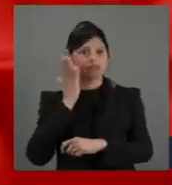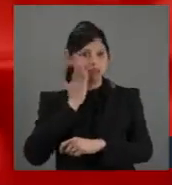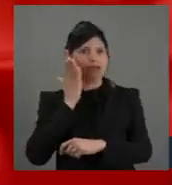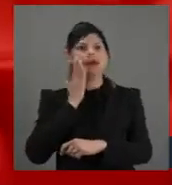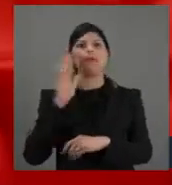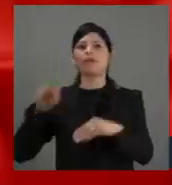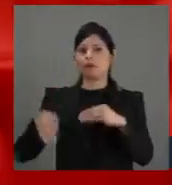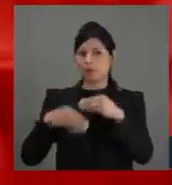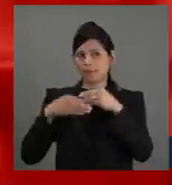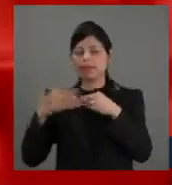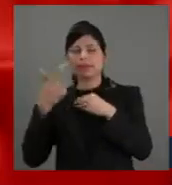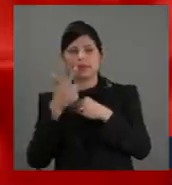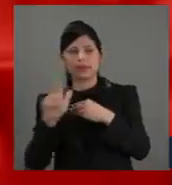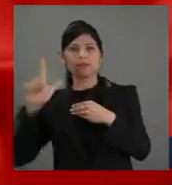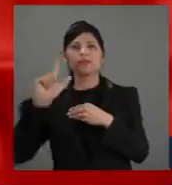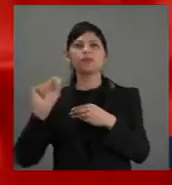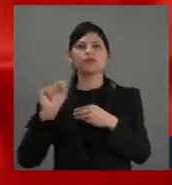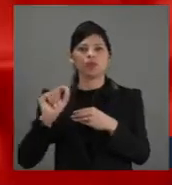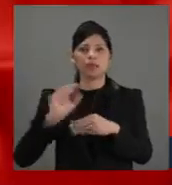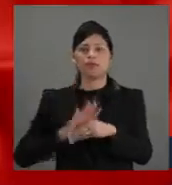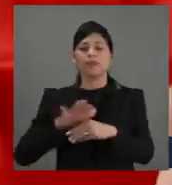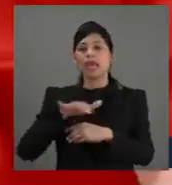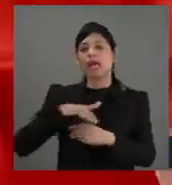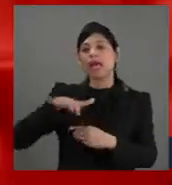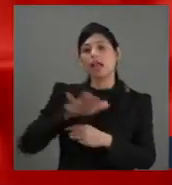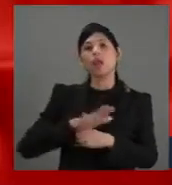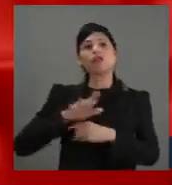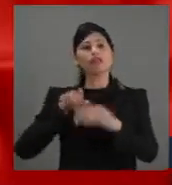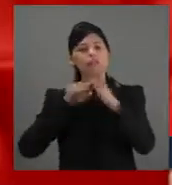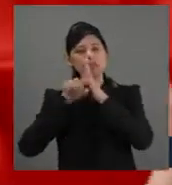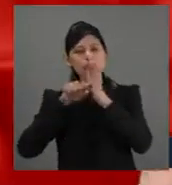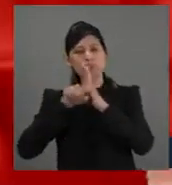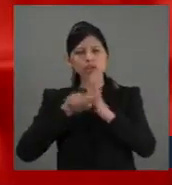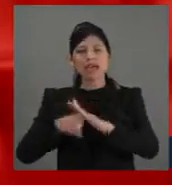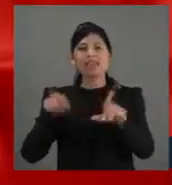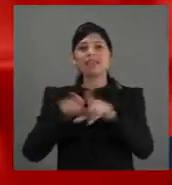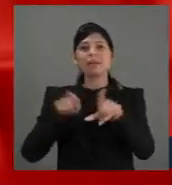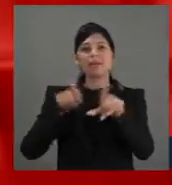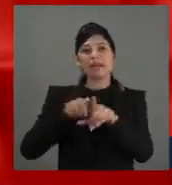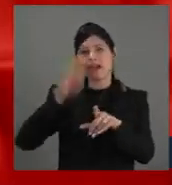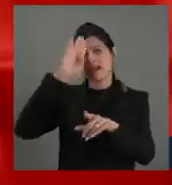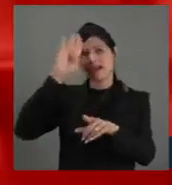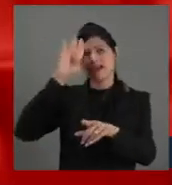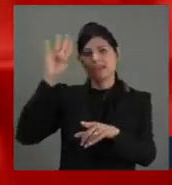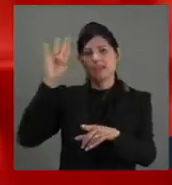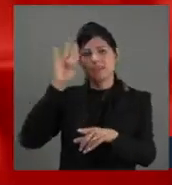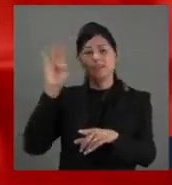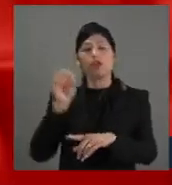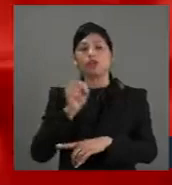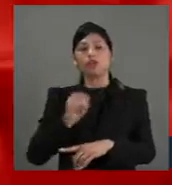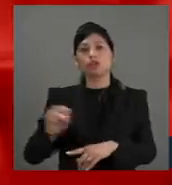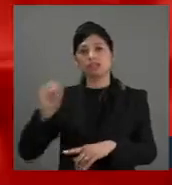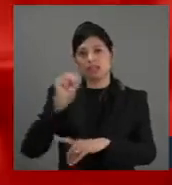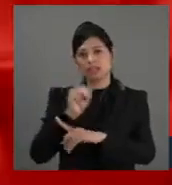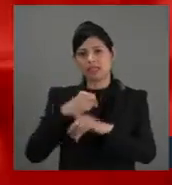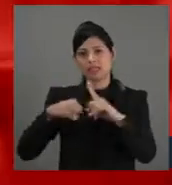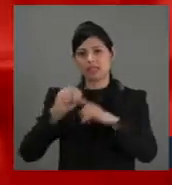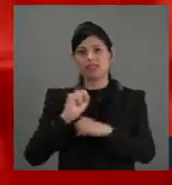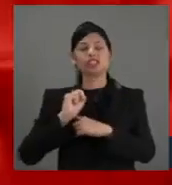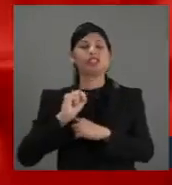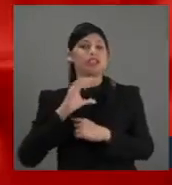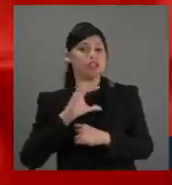certeza, depois. Comunidade acadêmica, científica e a sociedade civil. É necessário que o Poder Público assuma a